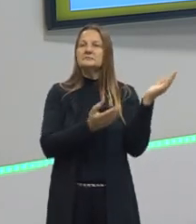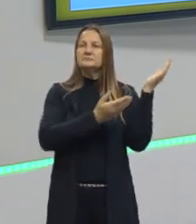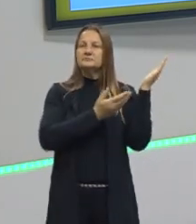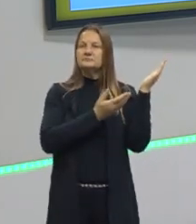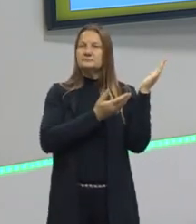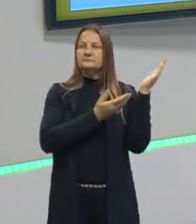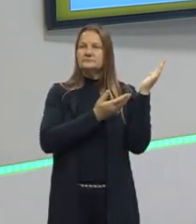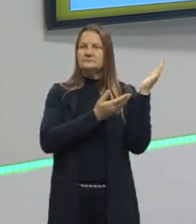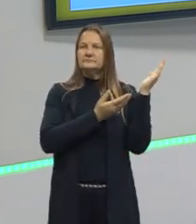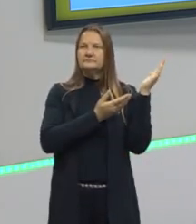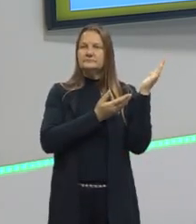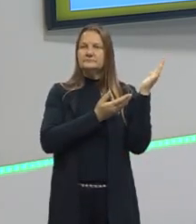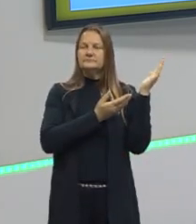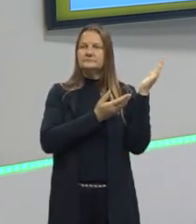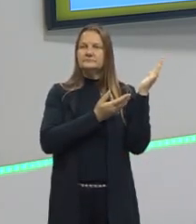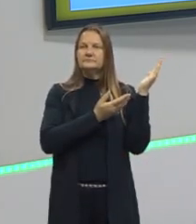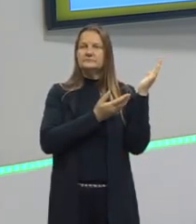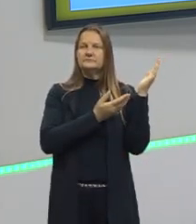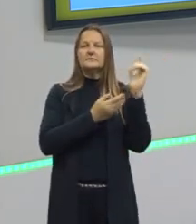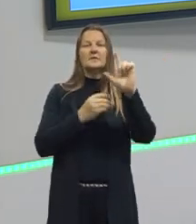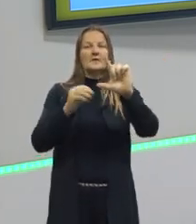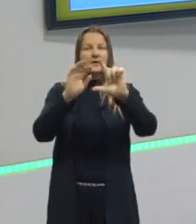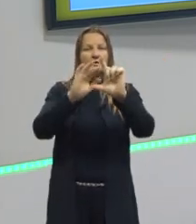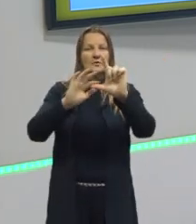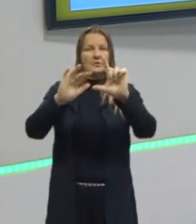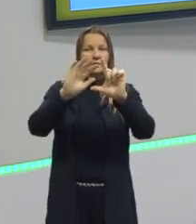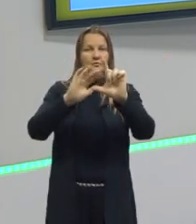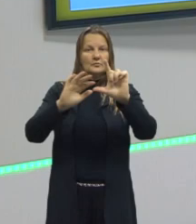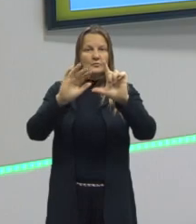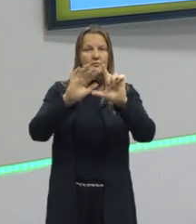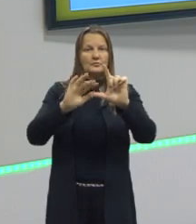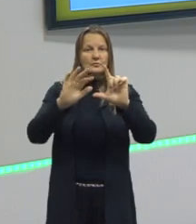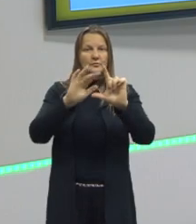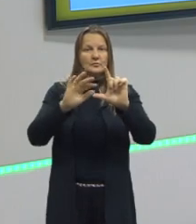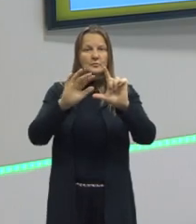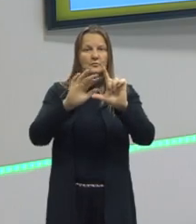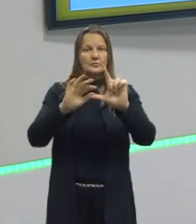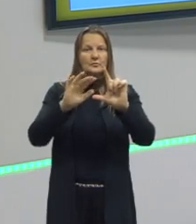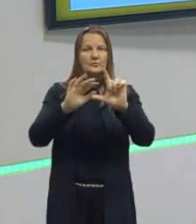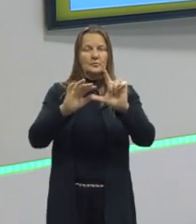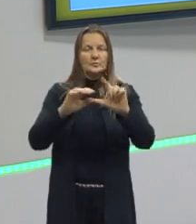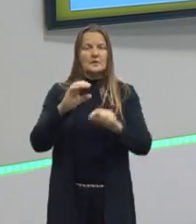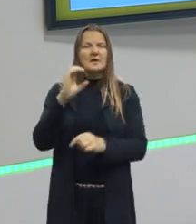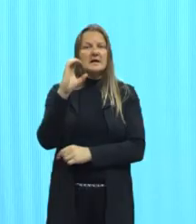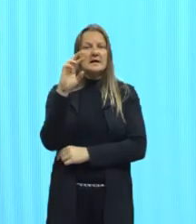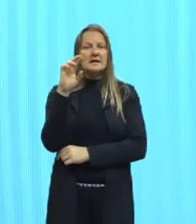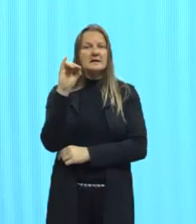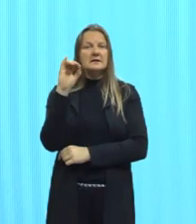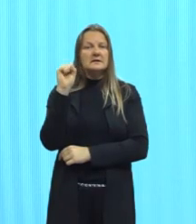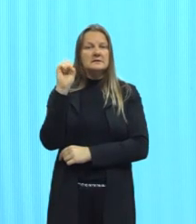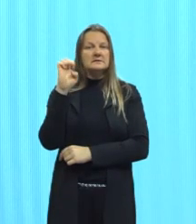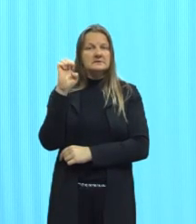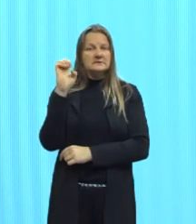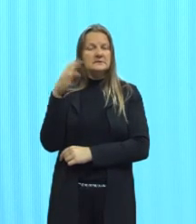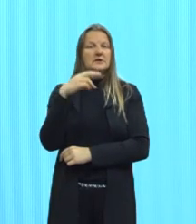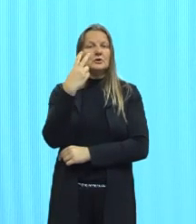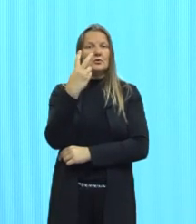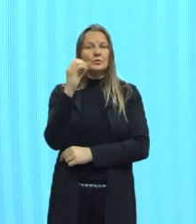slide aqui, um QR Code, vai mostrar a vocês aí a crise de 2001, né, que chega,